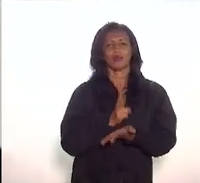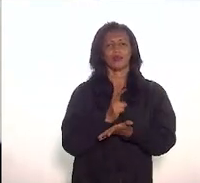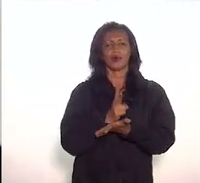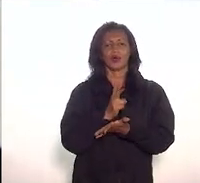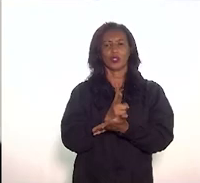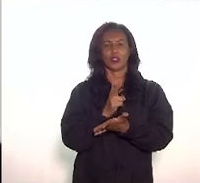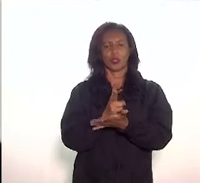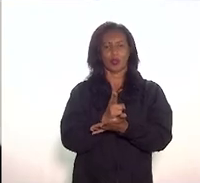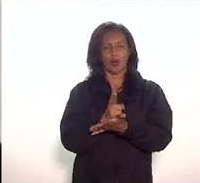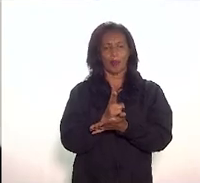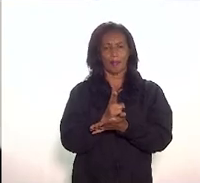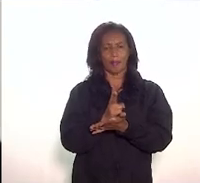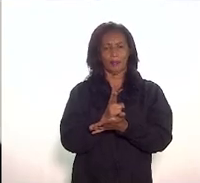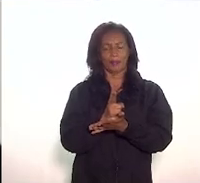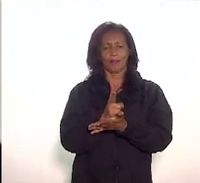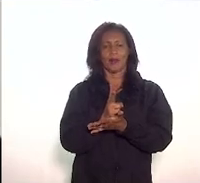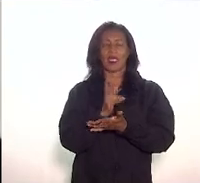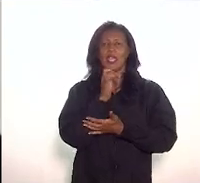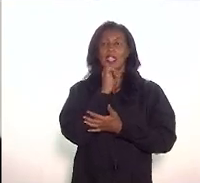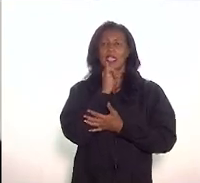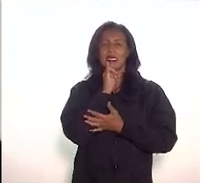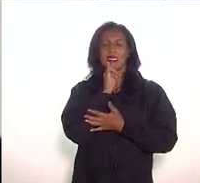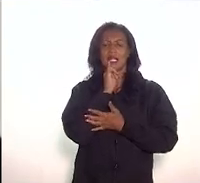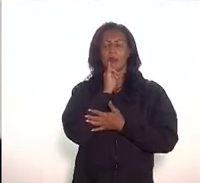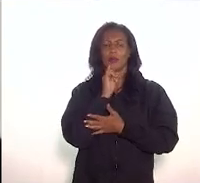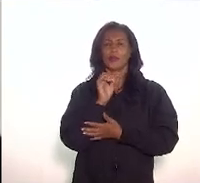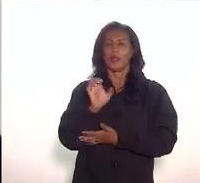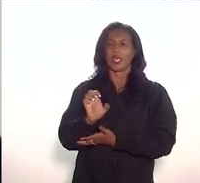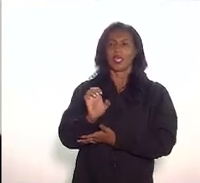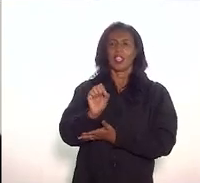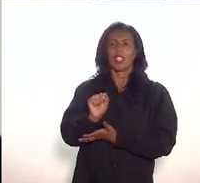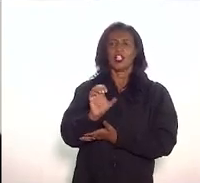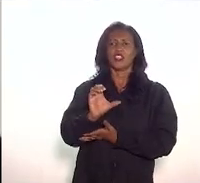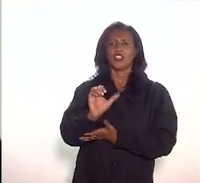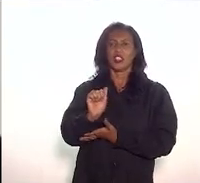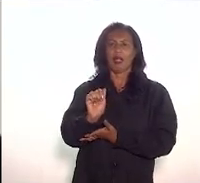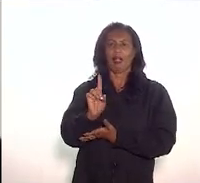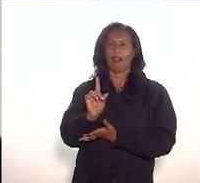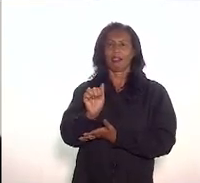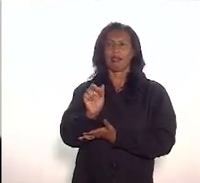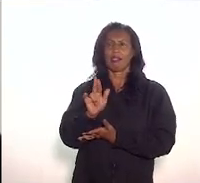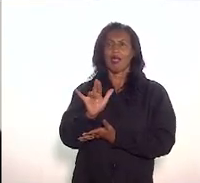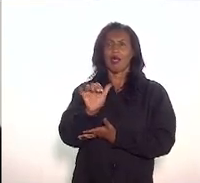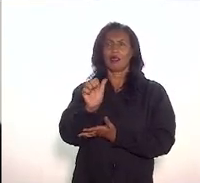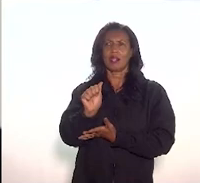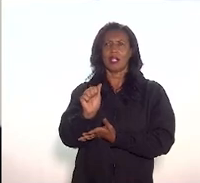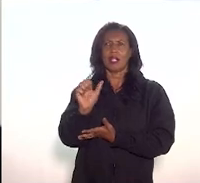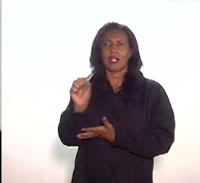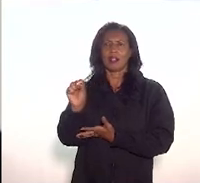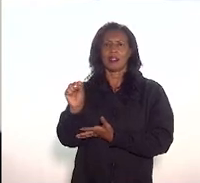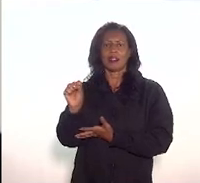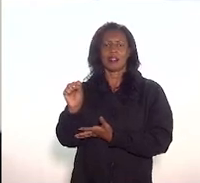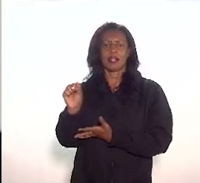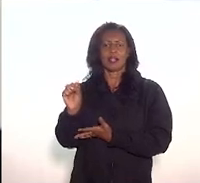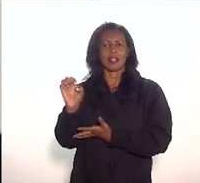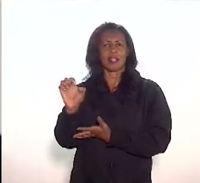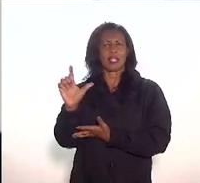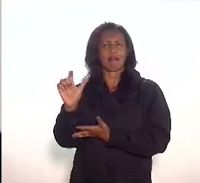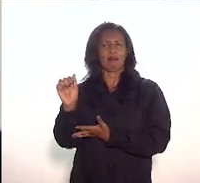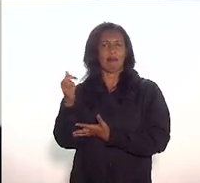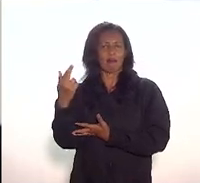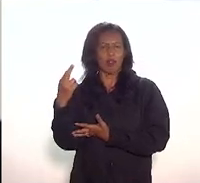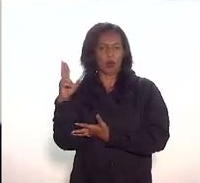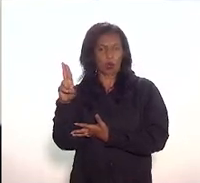Executivo. por exemplo, a Escadaria Celarão. A Escadaria Celarão foi um projeto de lei de tombamento da vereadora Leila